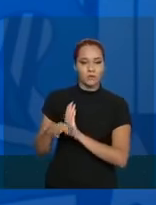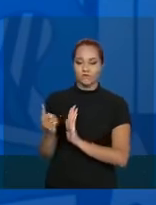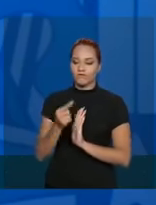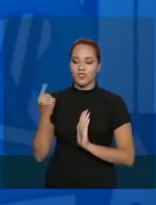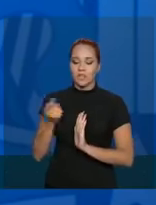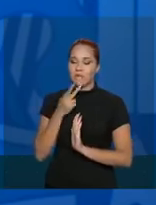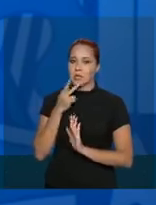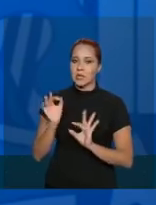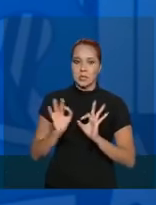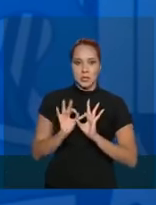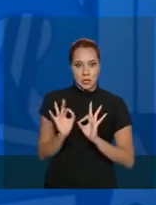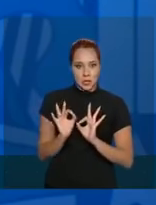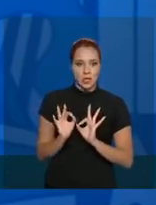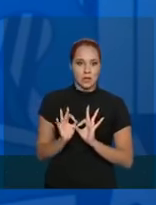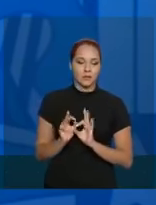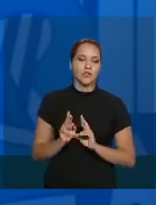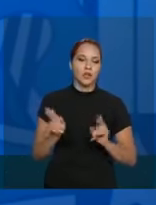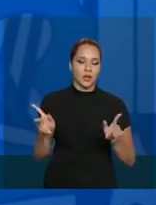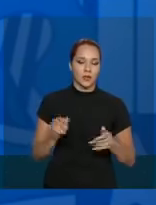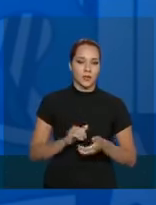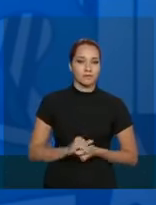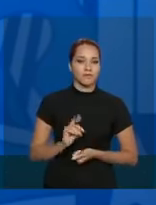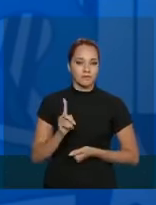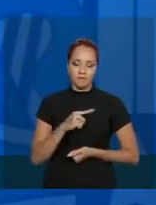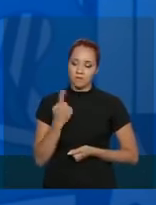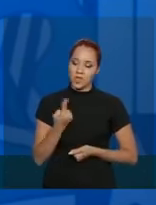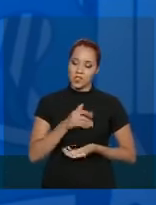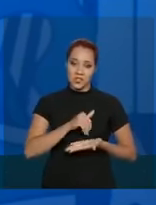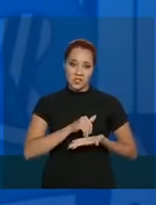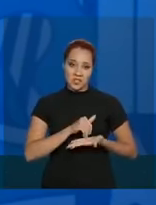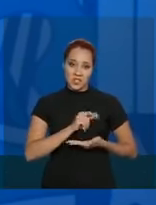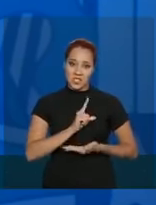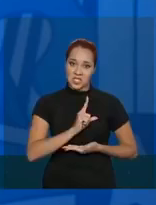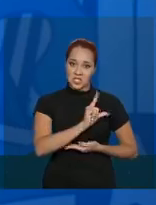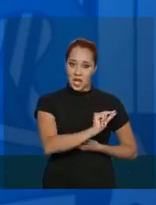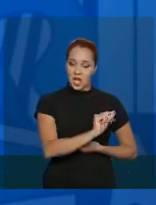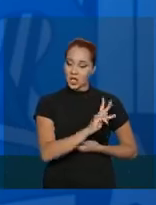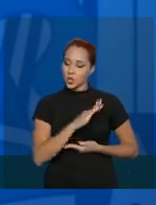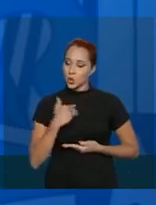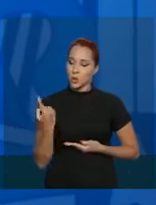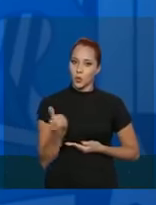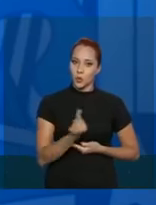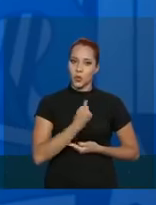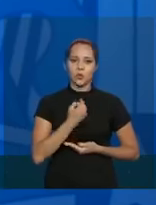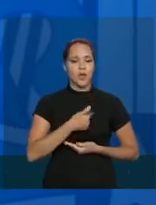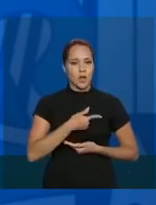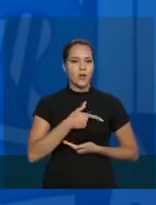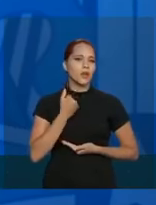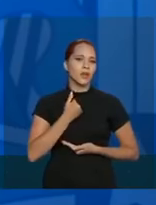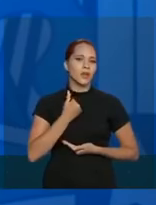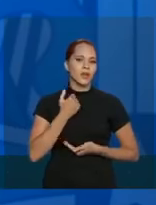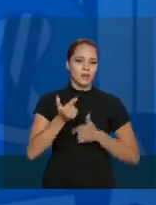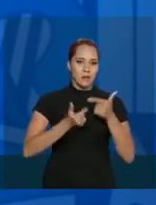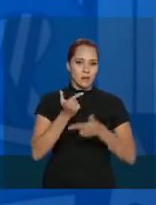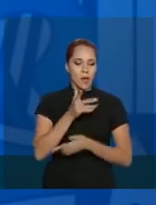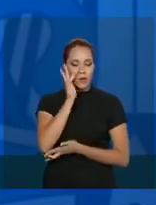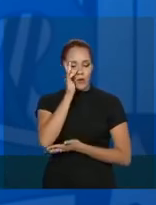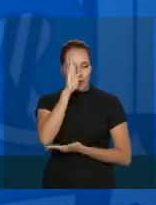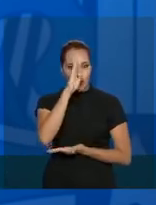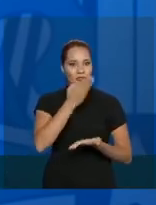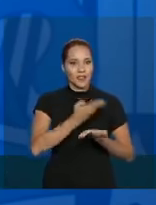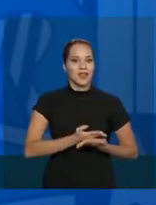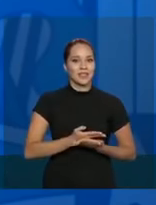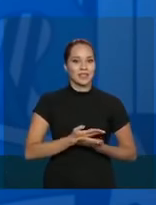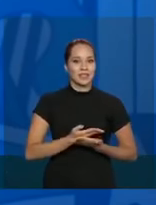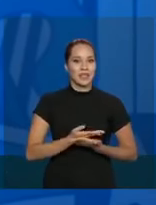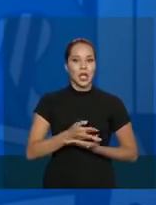para fazer nada. É diferente. A gente sai, todos aqui são cargos de confiança. Não tem ninguém aqui que